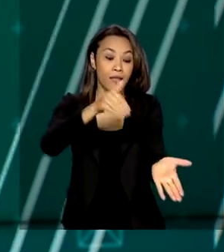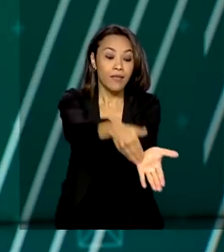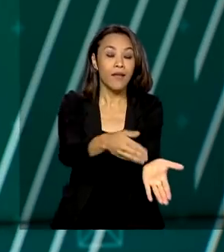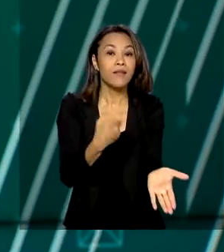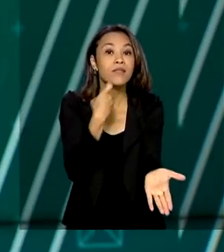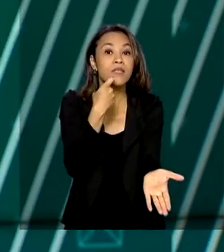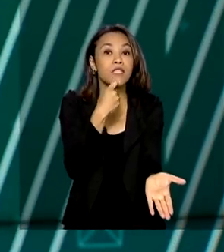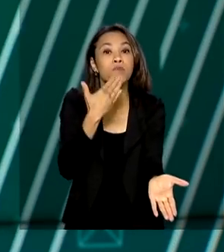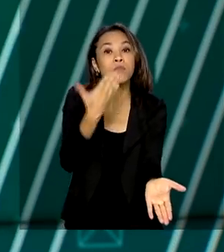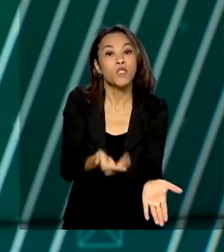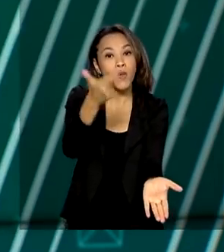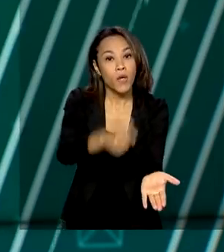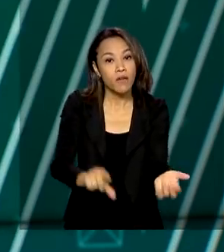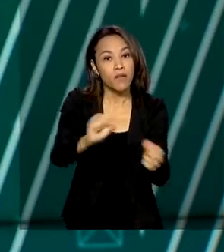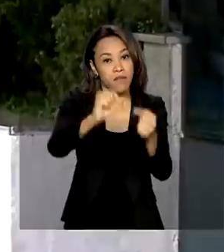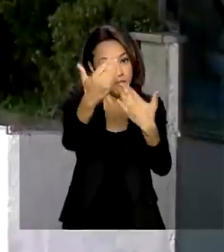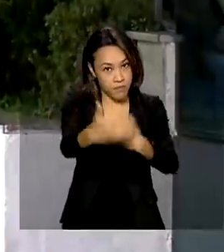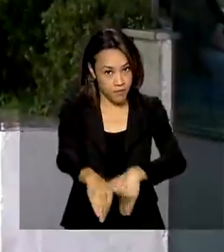pedir a reaplicação.